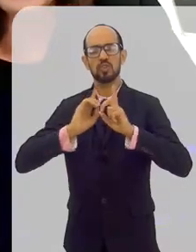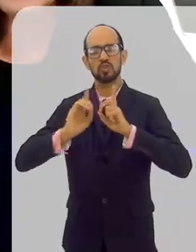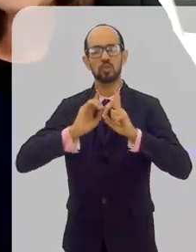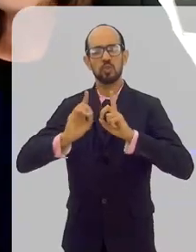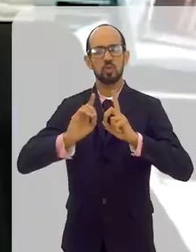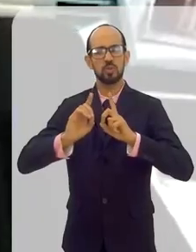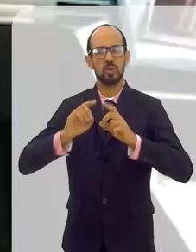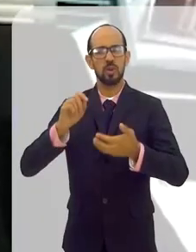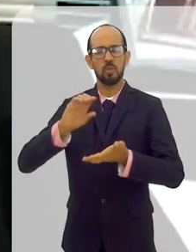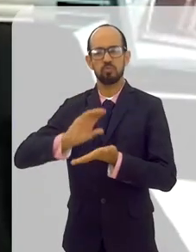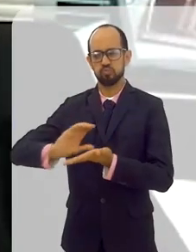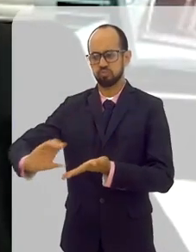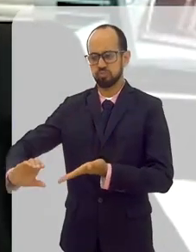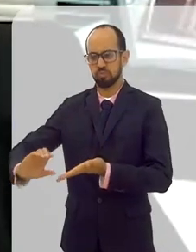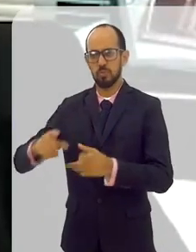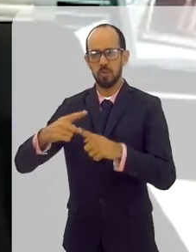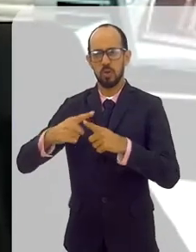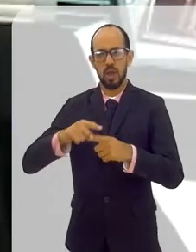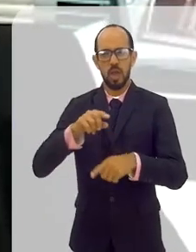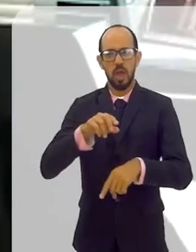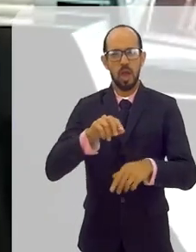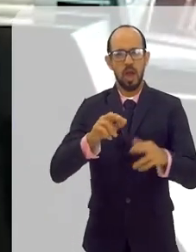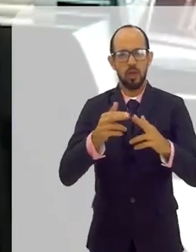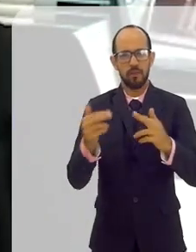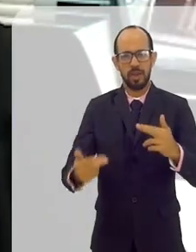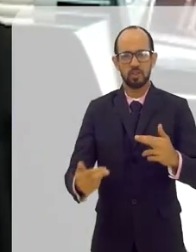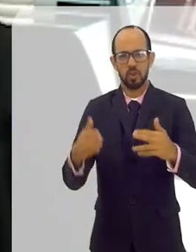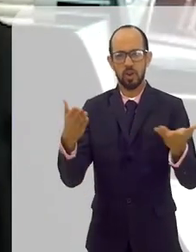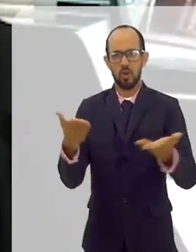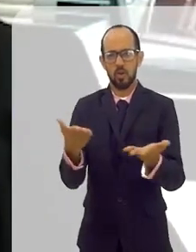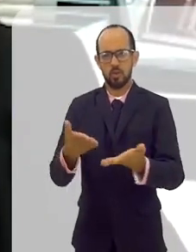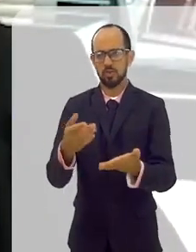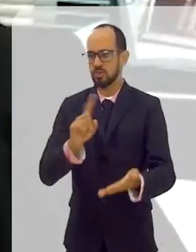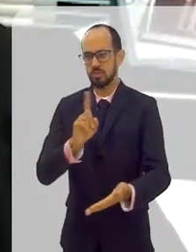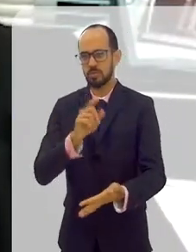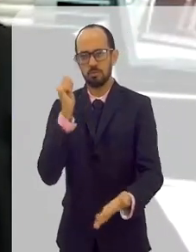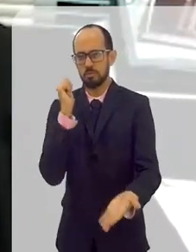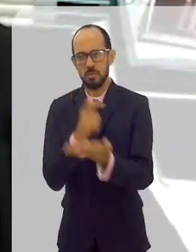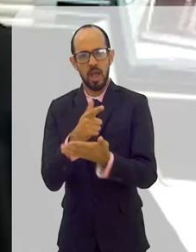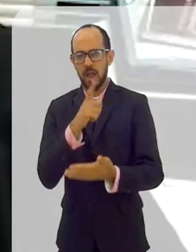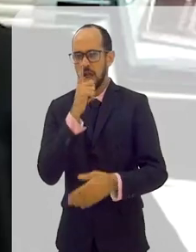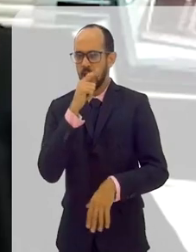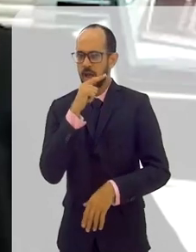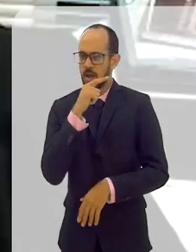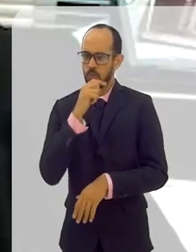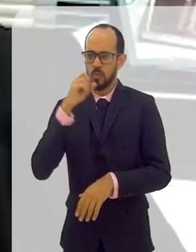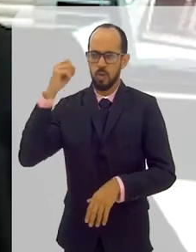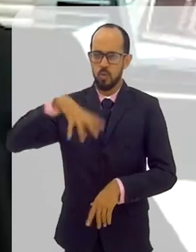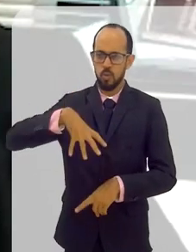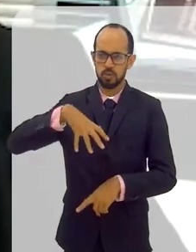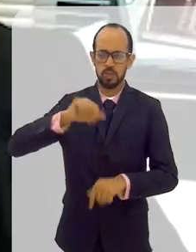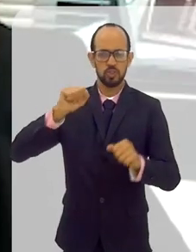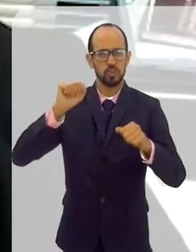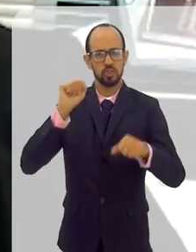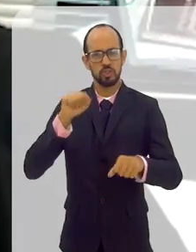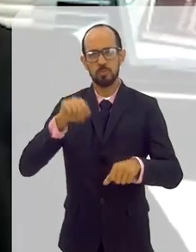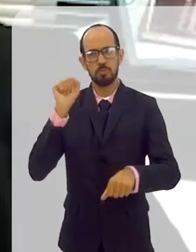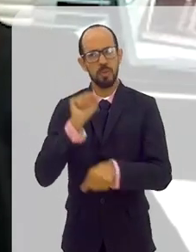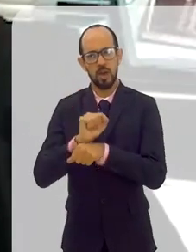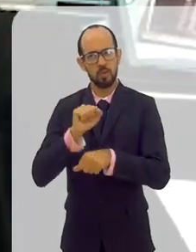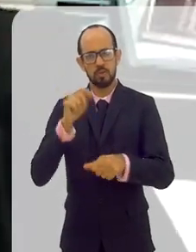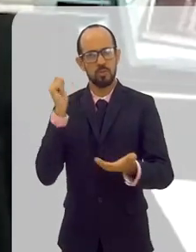porque hoje a UFRJ não paga mais a conta de água e luz. Nós fizemos uma moratória preventiva junto às